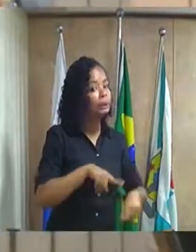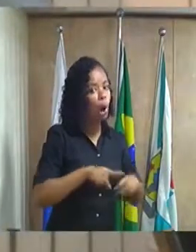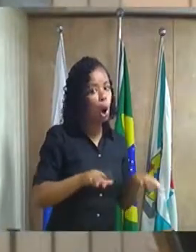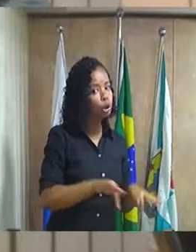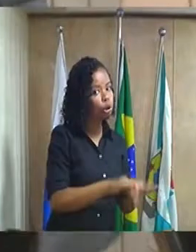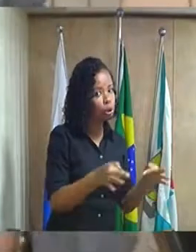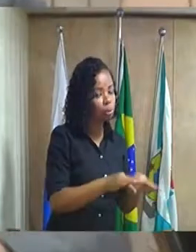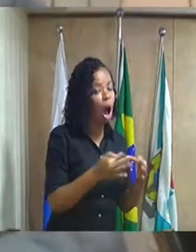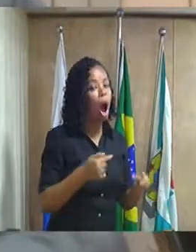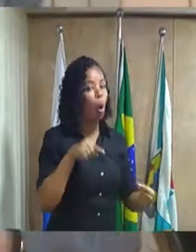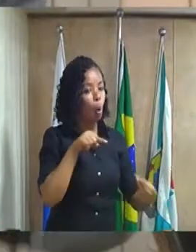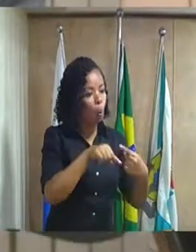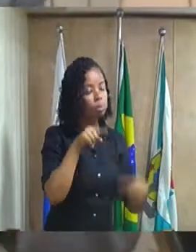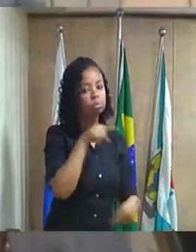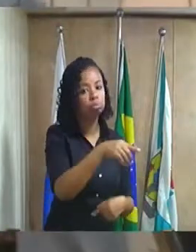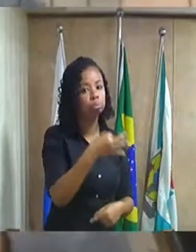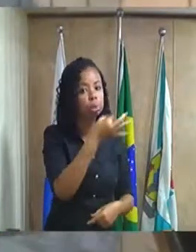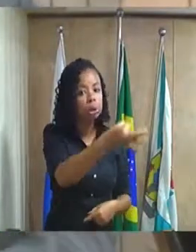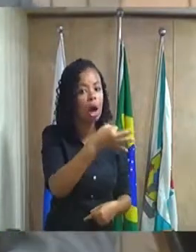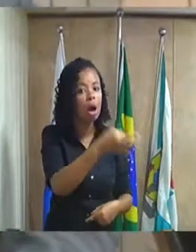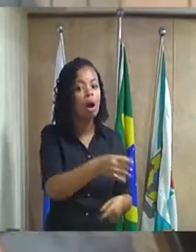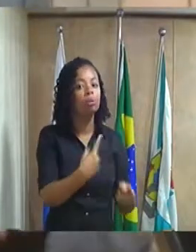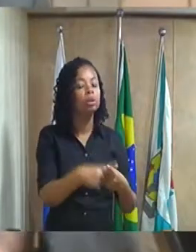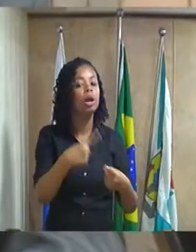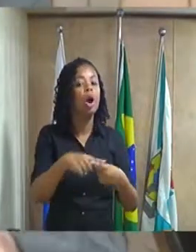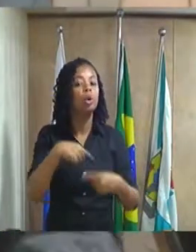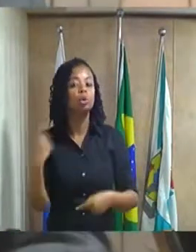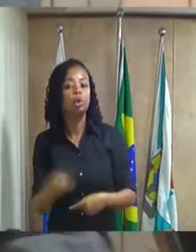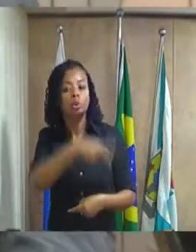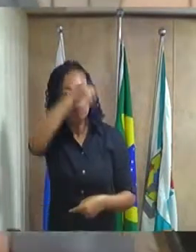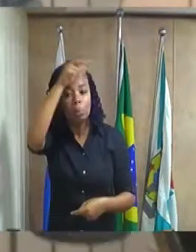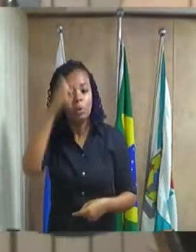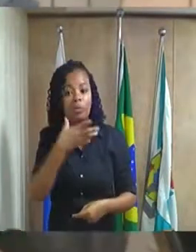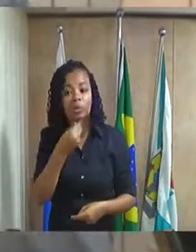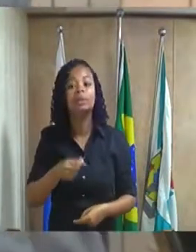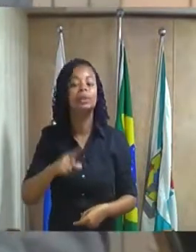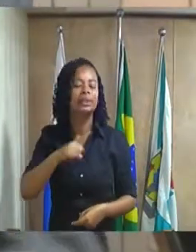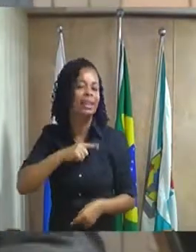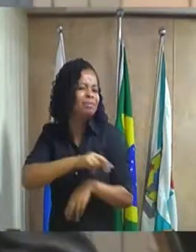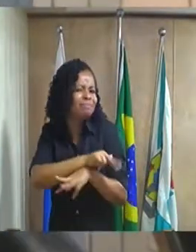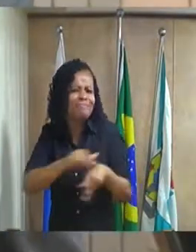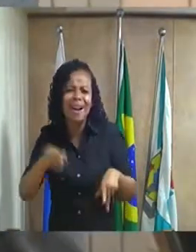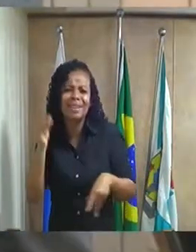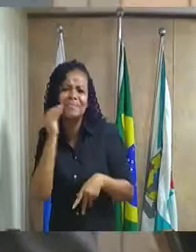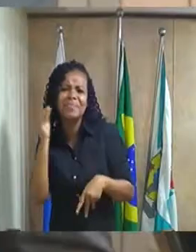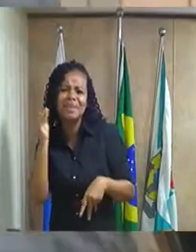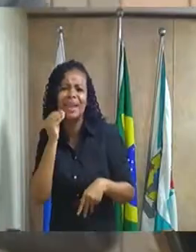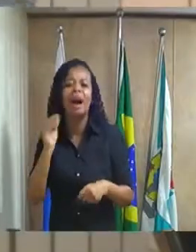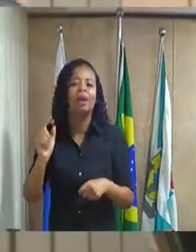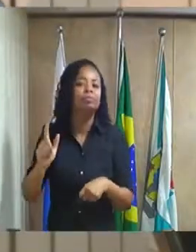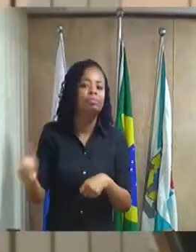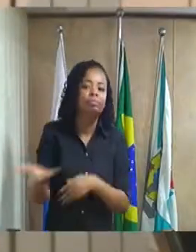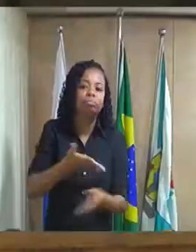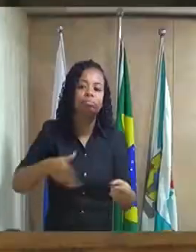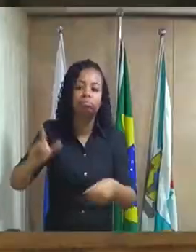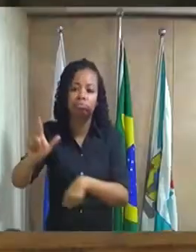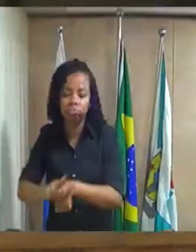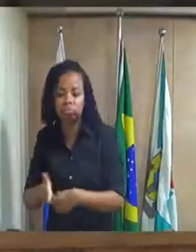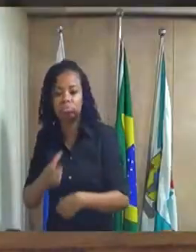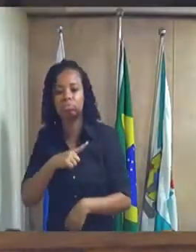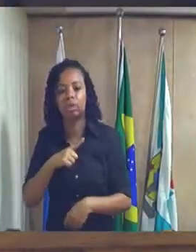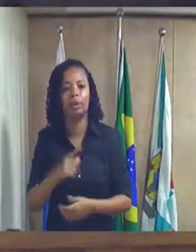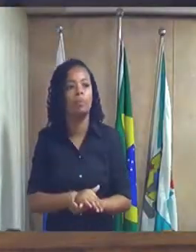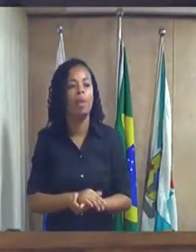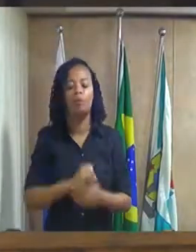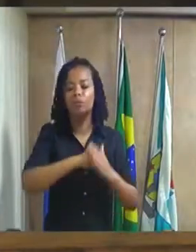e eu concordo com você que o nosso prefeito ele tem bastante experiência na área comercial gostaria só para